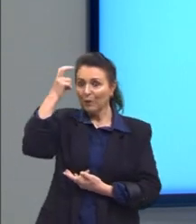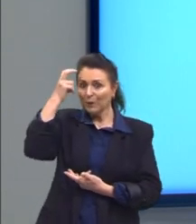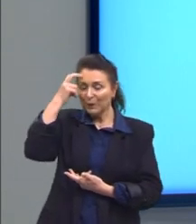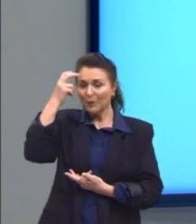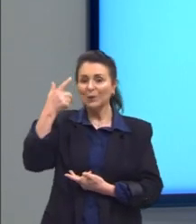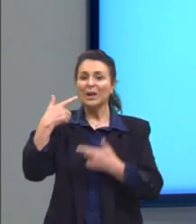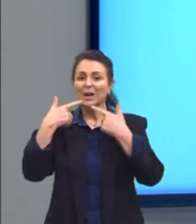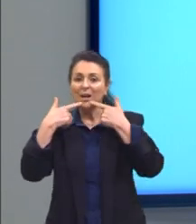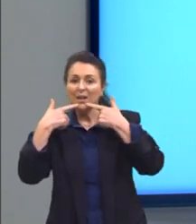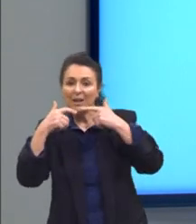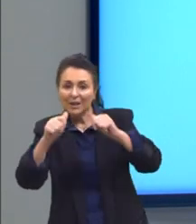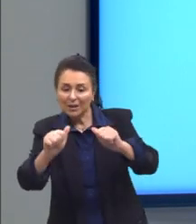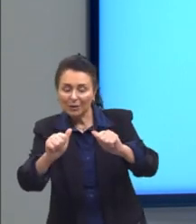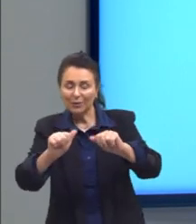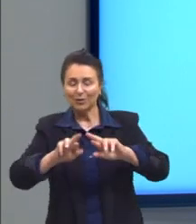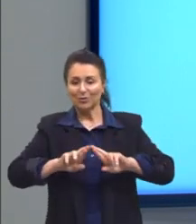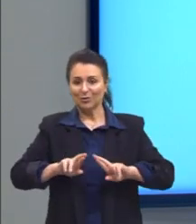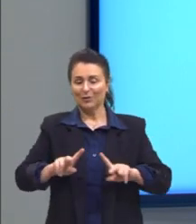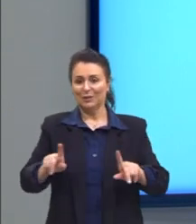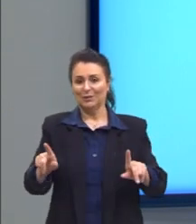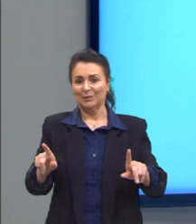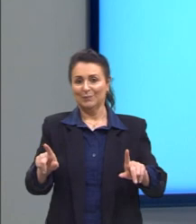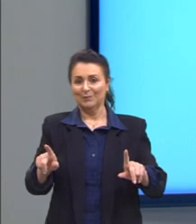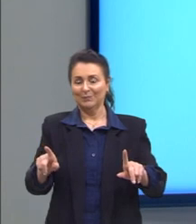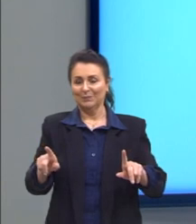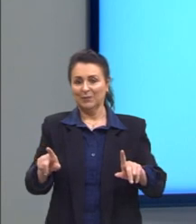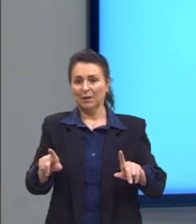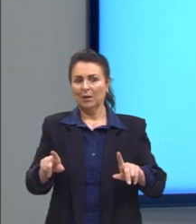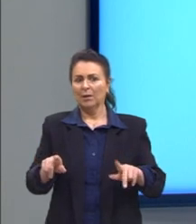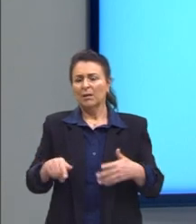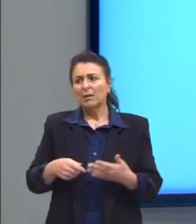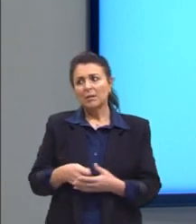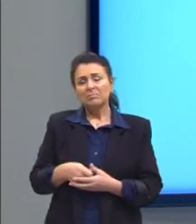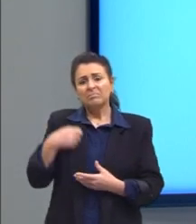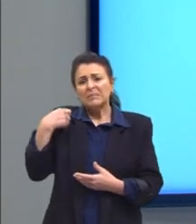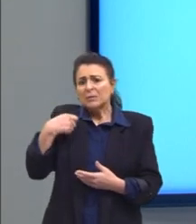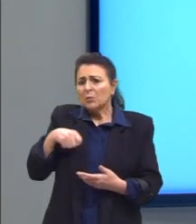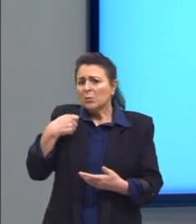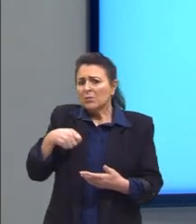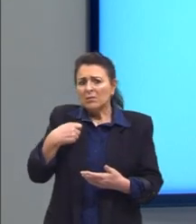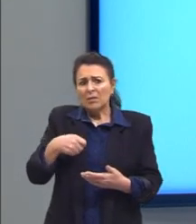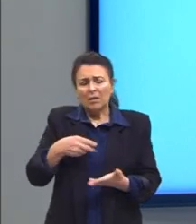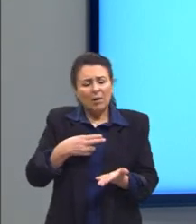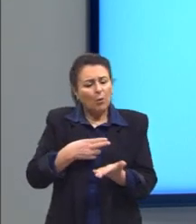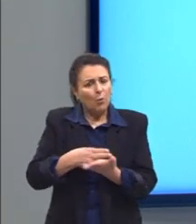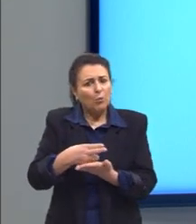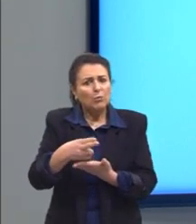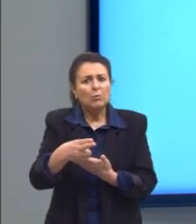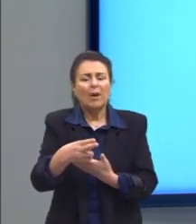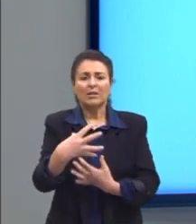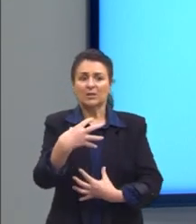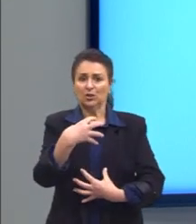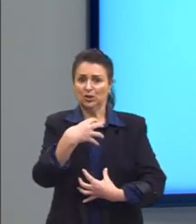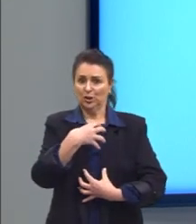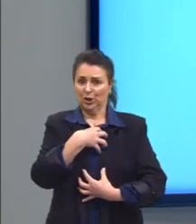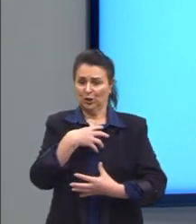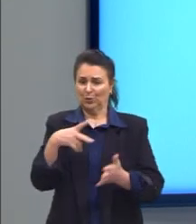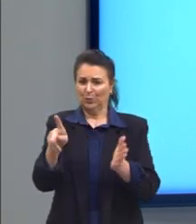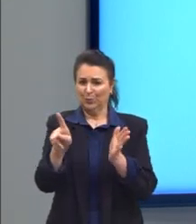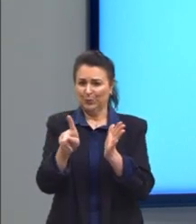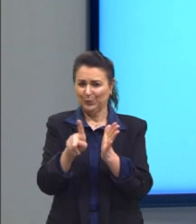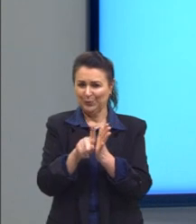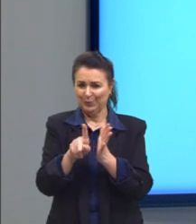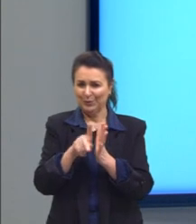línguas diferentes. Não é necessariamente a preservação desse sotaque que vai nos dar